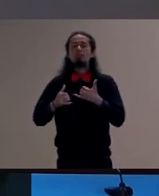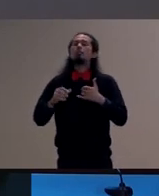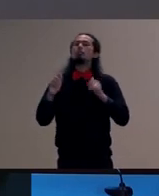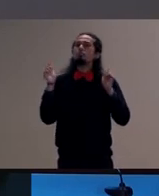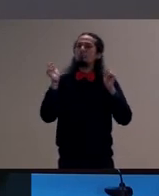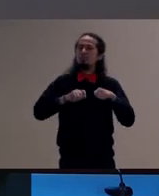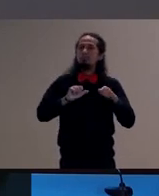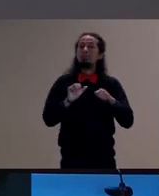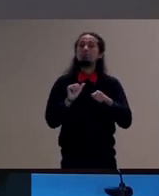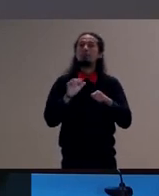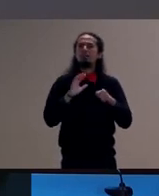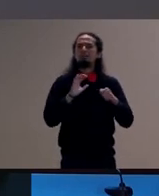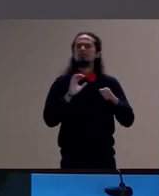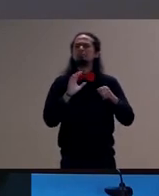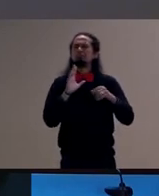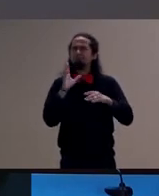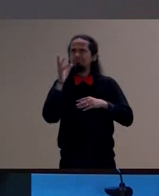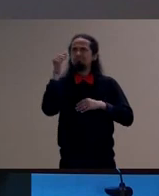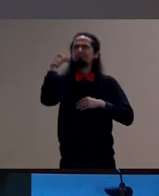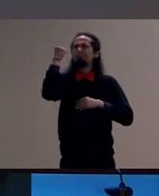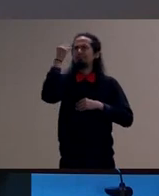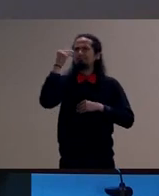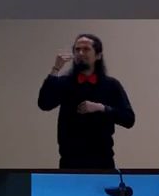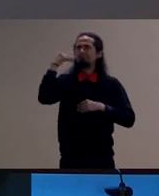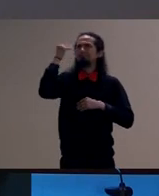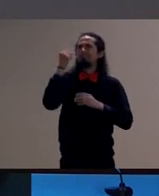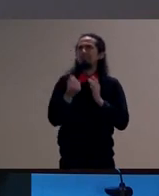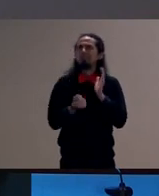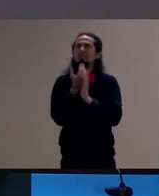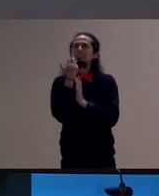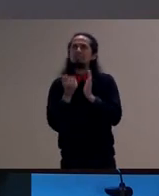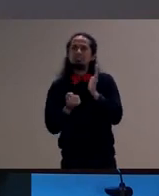criação de memórias mais possibilidades de criação